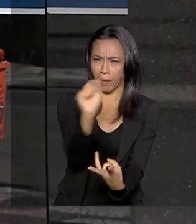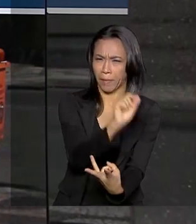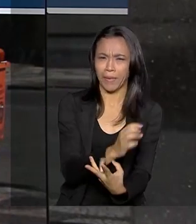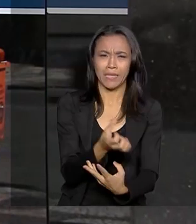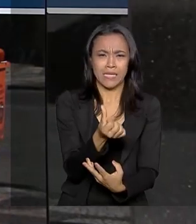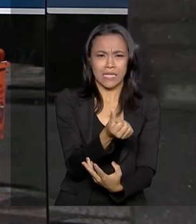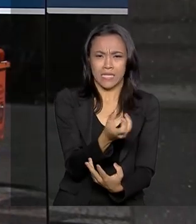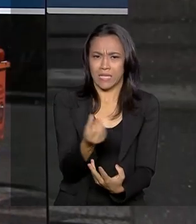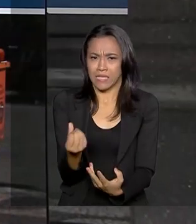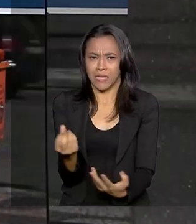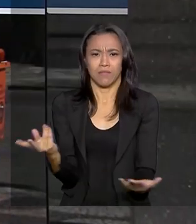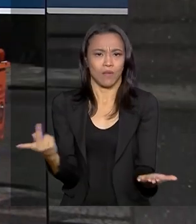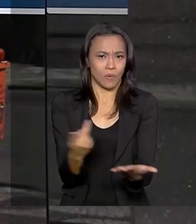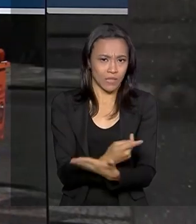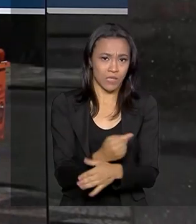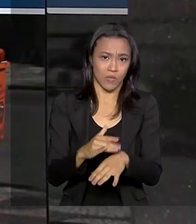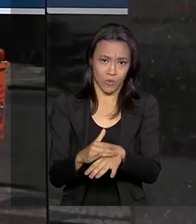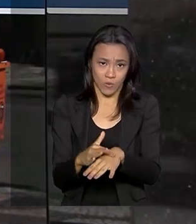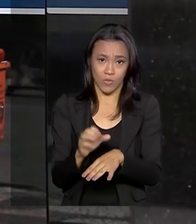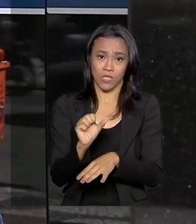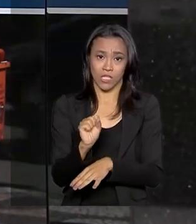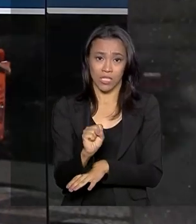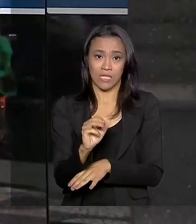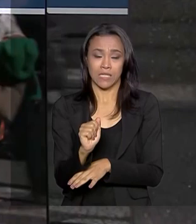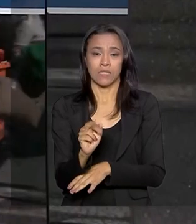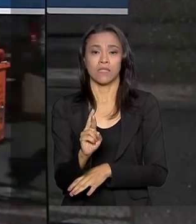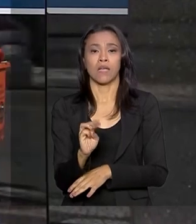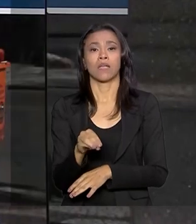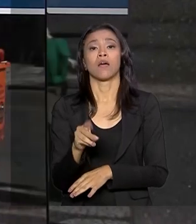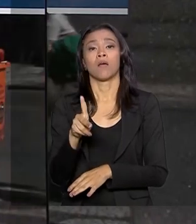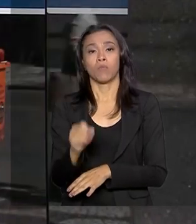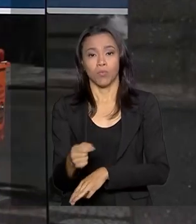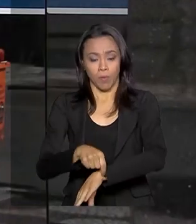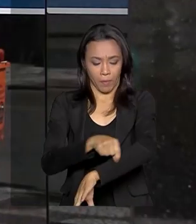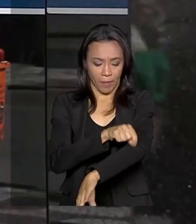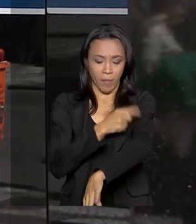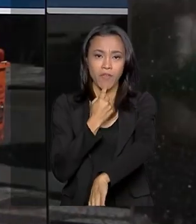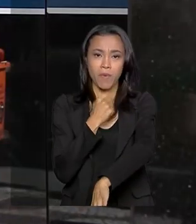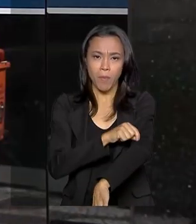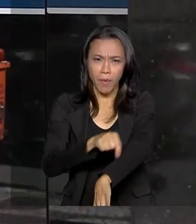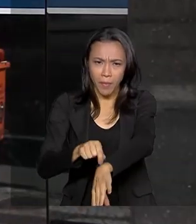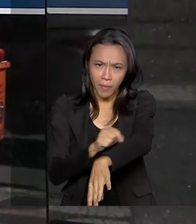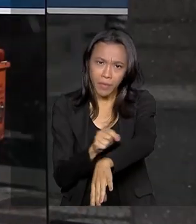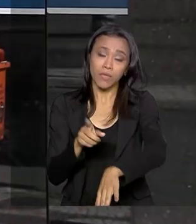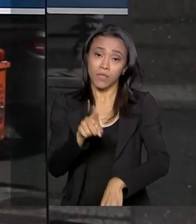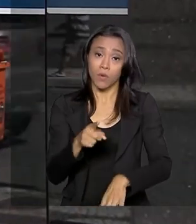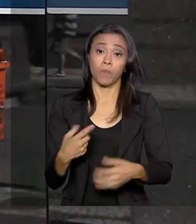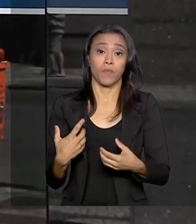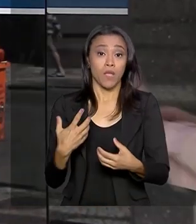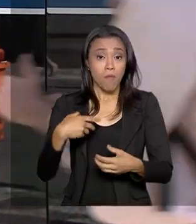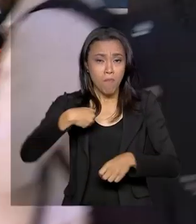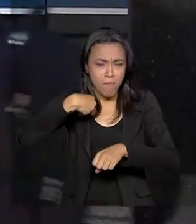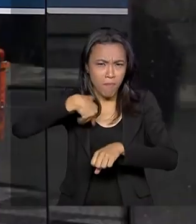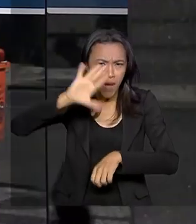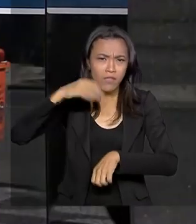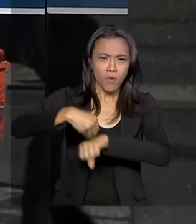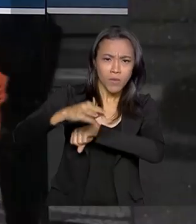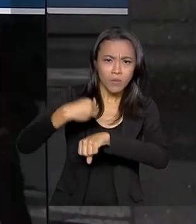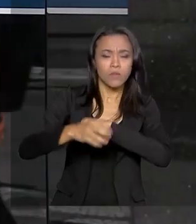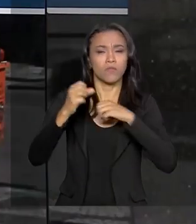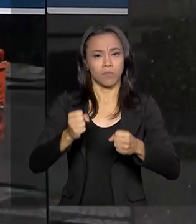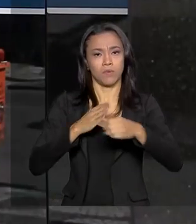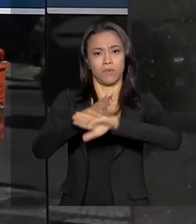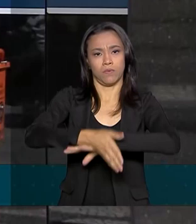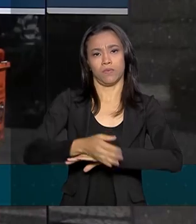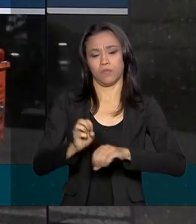e outros 1.700 estão sob análise. Mais informações sobre os casos e os municípios afetados podem ser consultados no site do